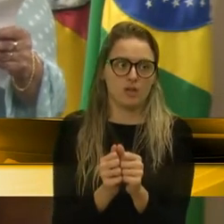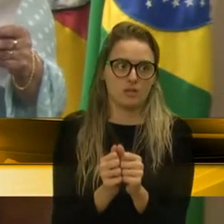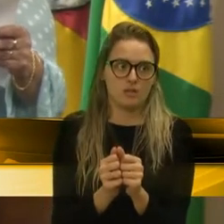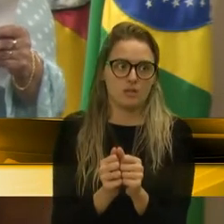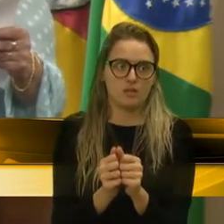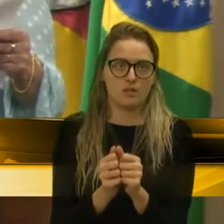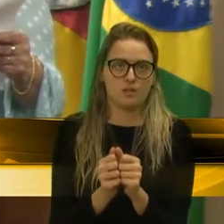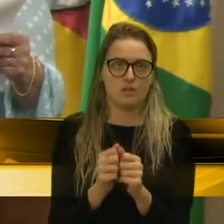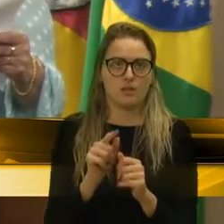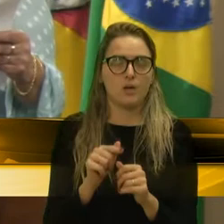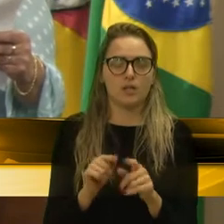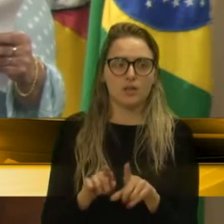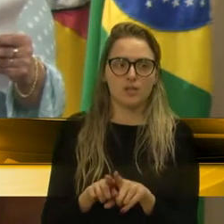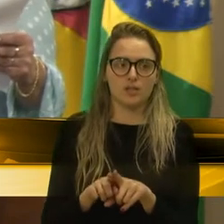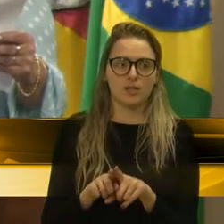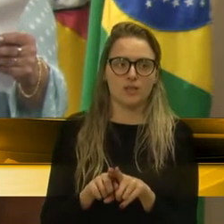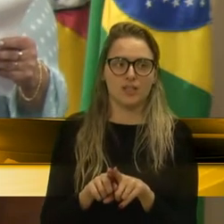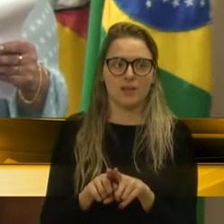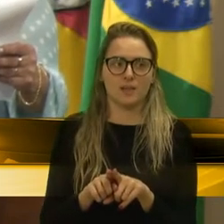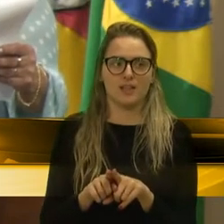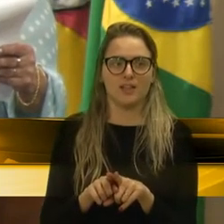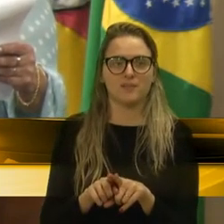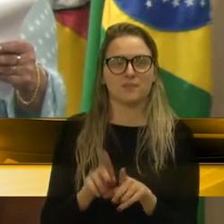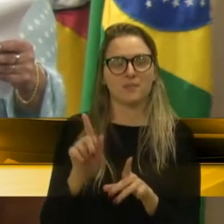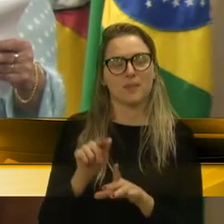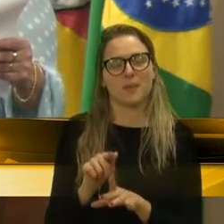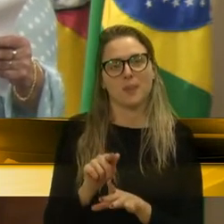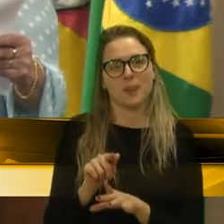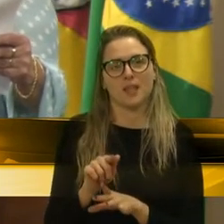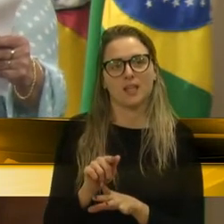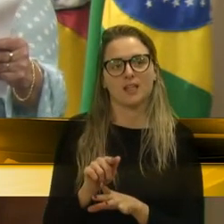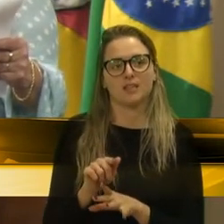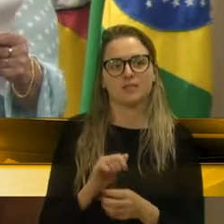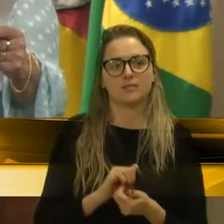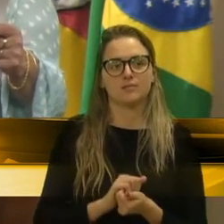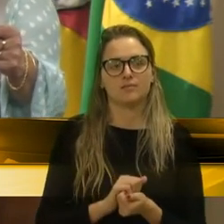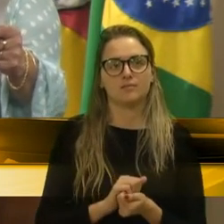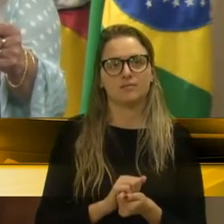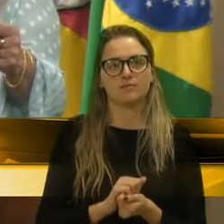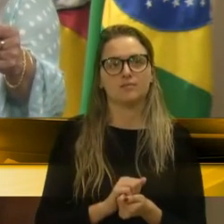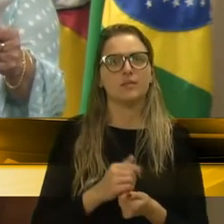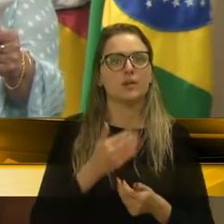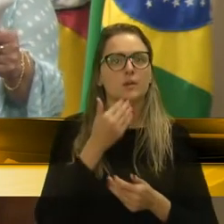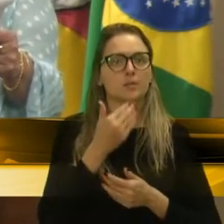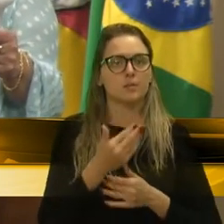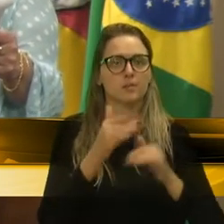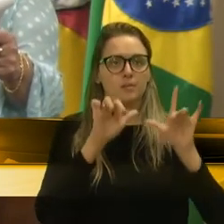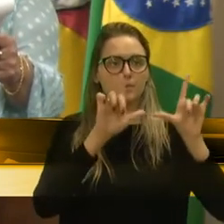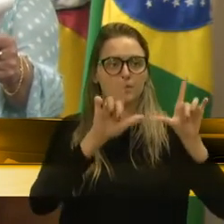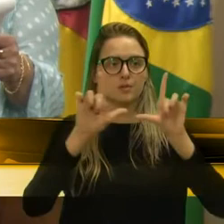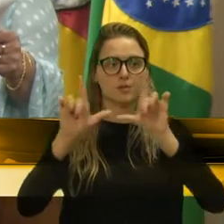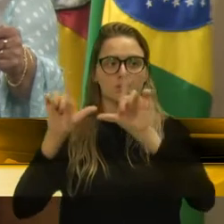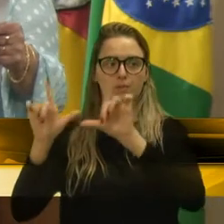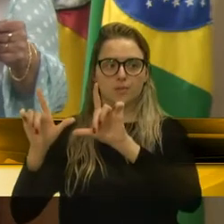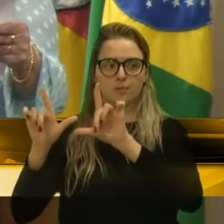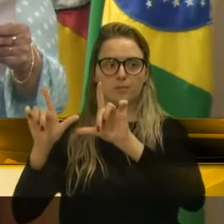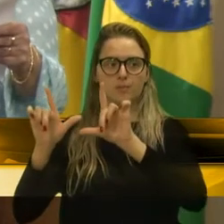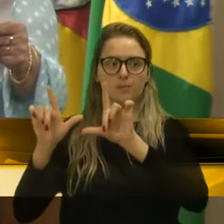indicação, uma, duas indicações, solicitamos placas de proibido colocar lixo,